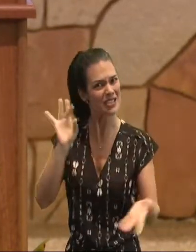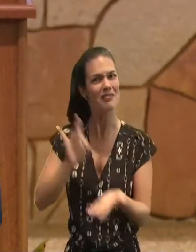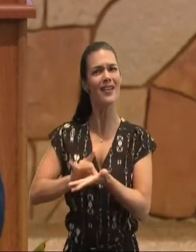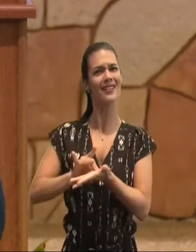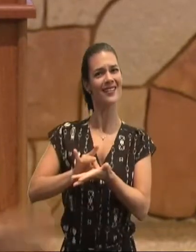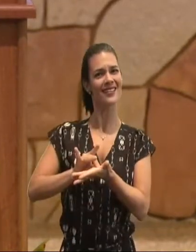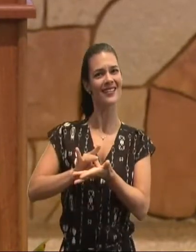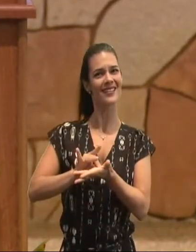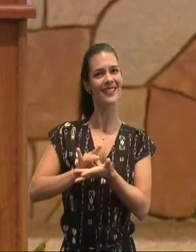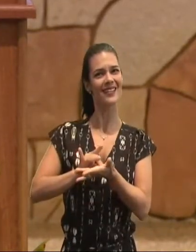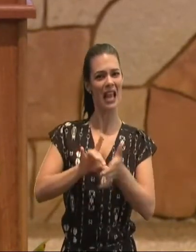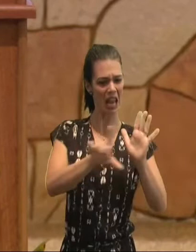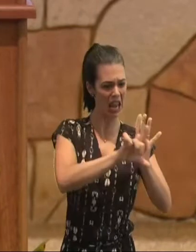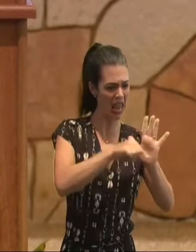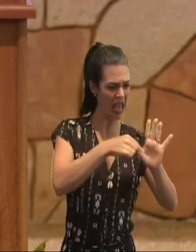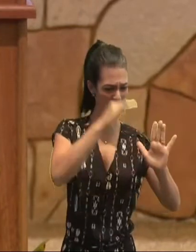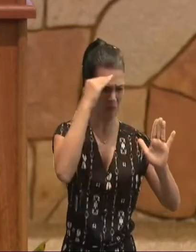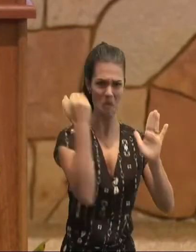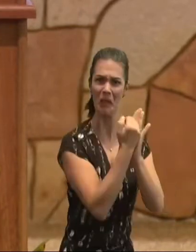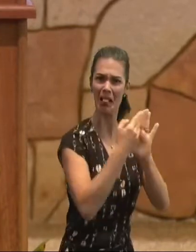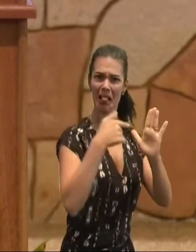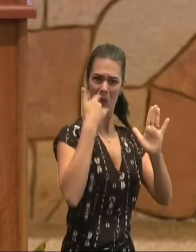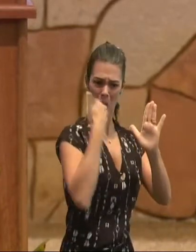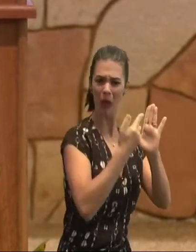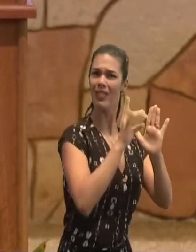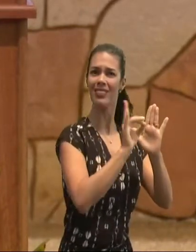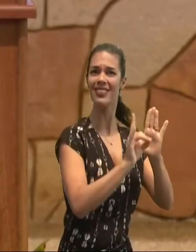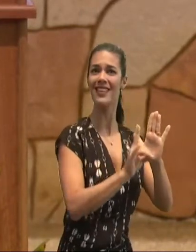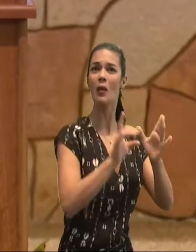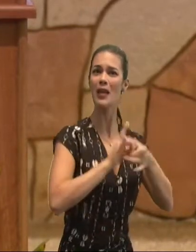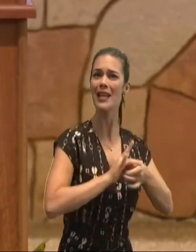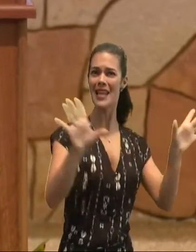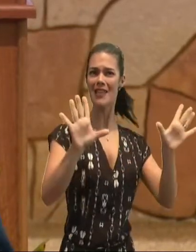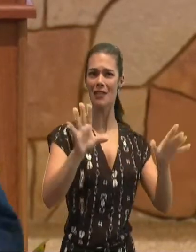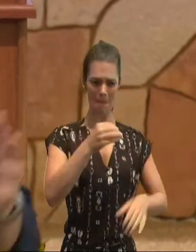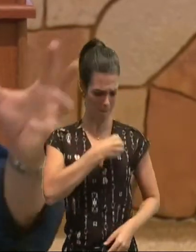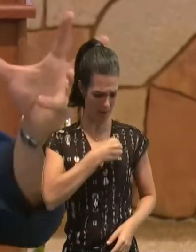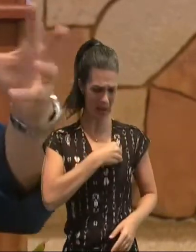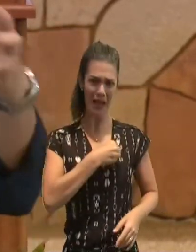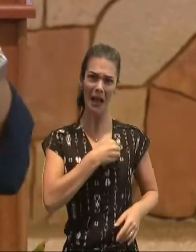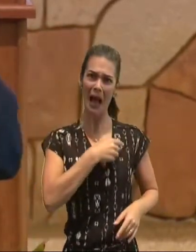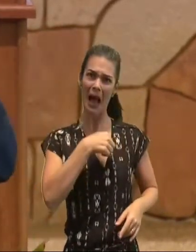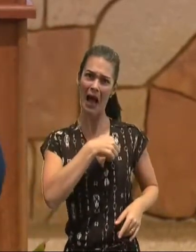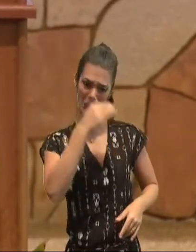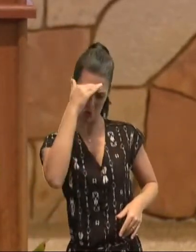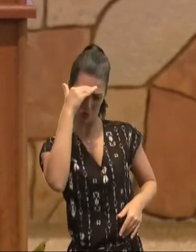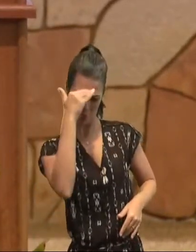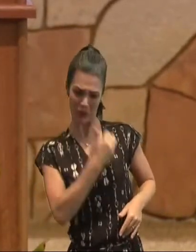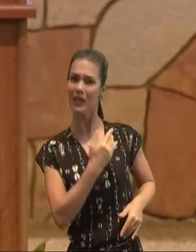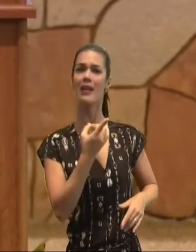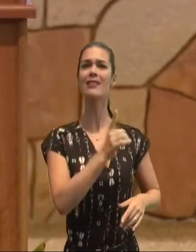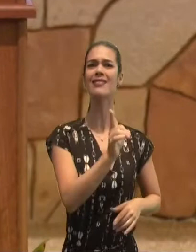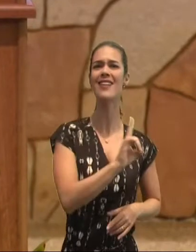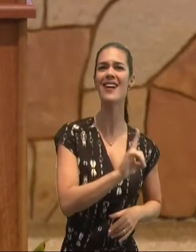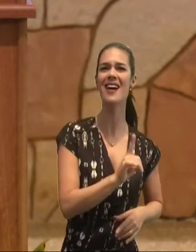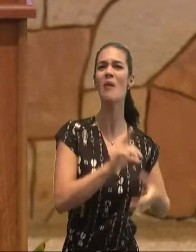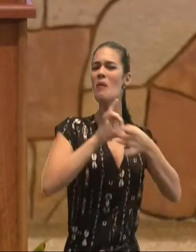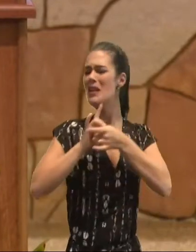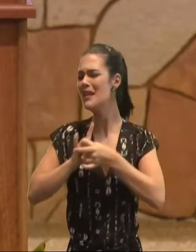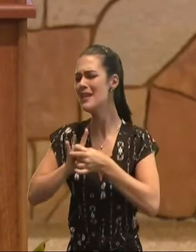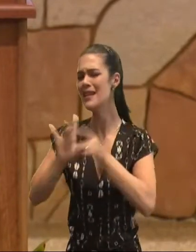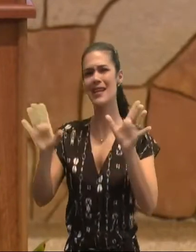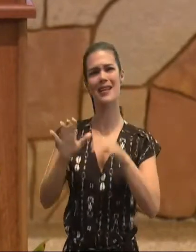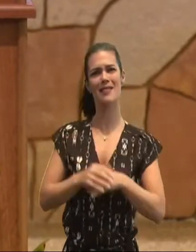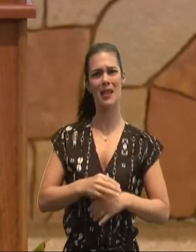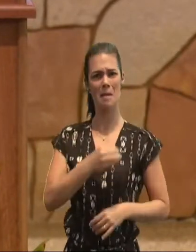somos livres, da lei, somos livres, pecado, em Jesus, ele não mais, tem domínio, sobre nós, meus